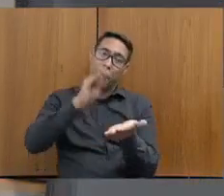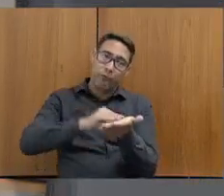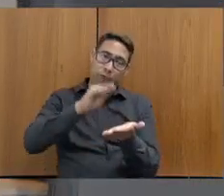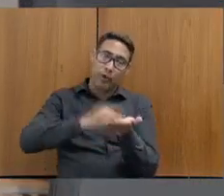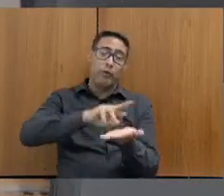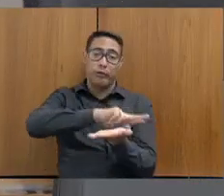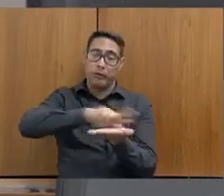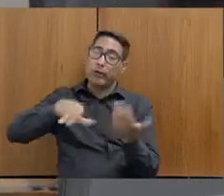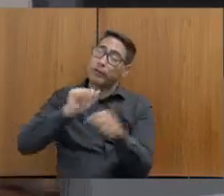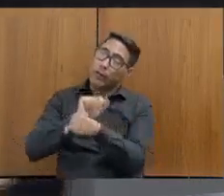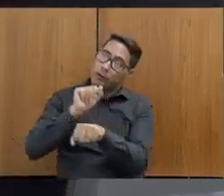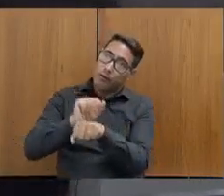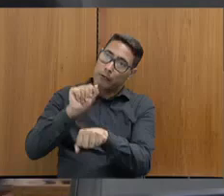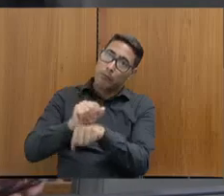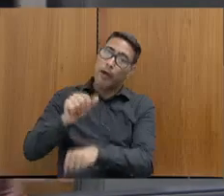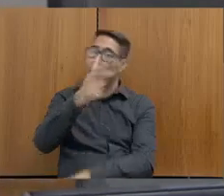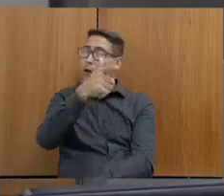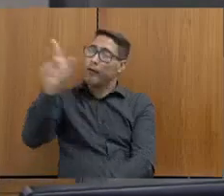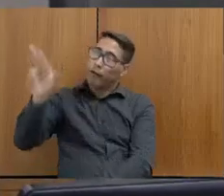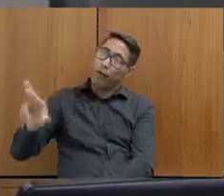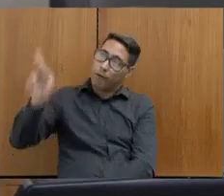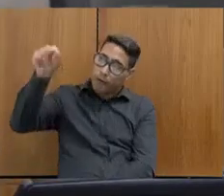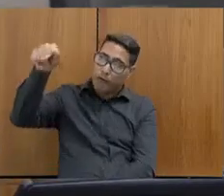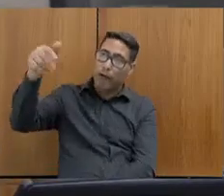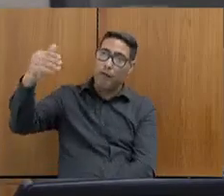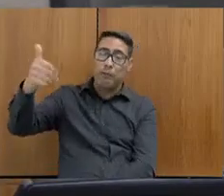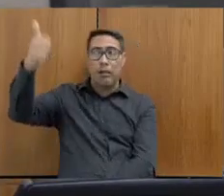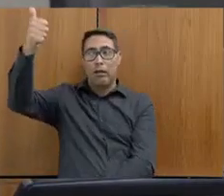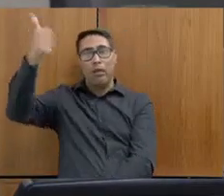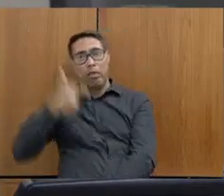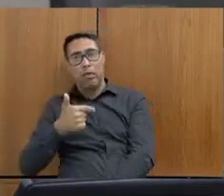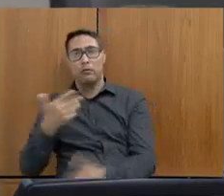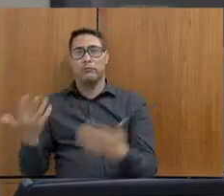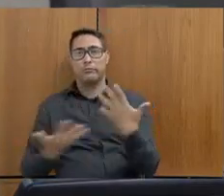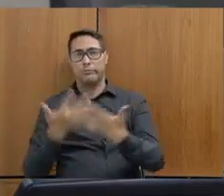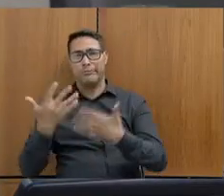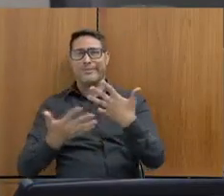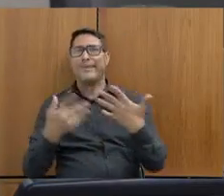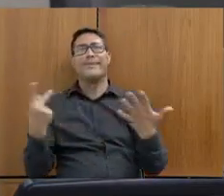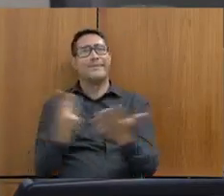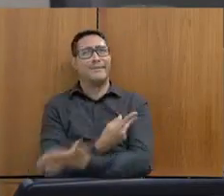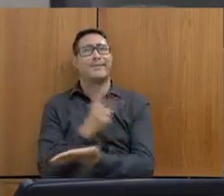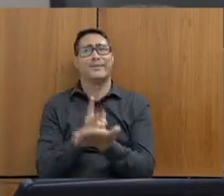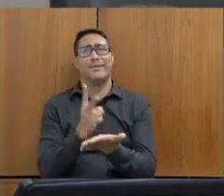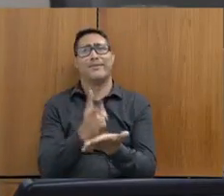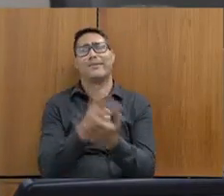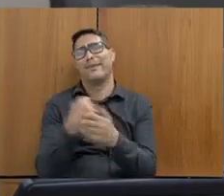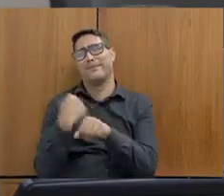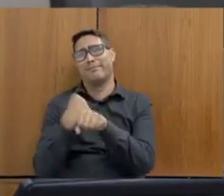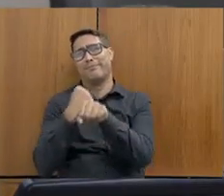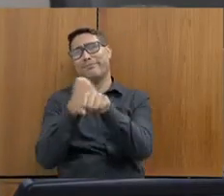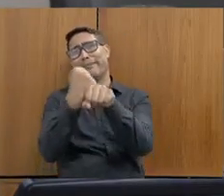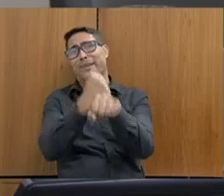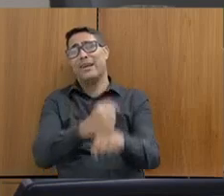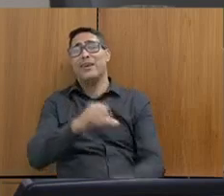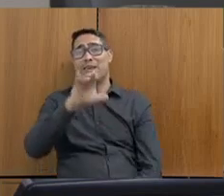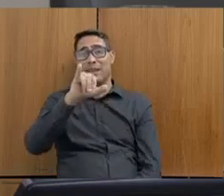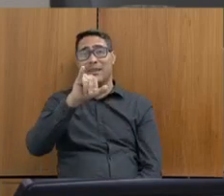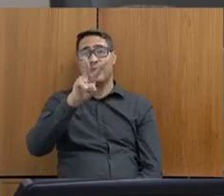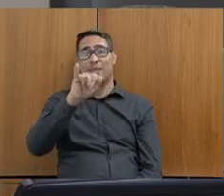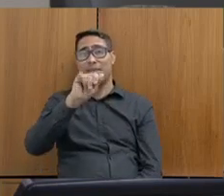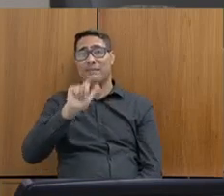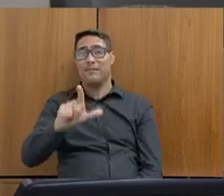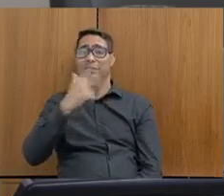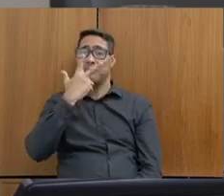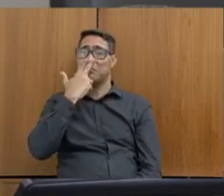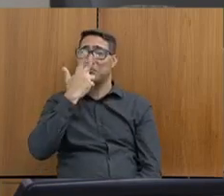autoridade se recompor e fazer, enquanto sempre. Isso foi a vida inteira, a Polícia Civil se virando. Infelizmente,